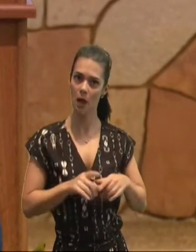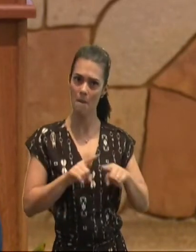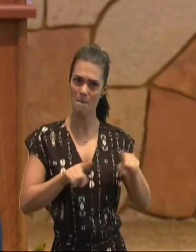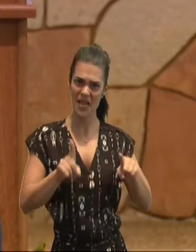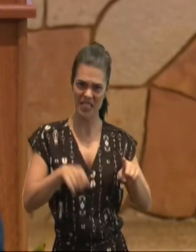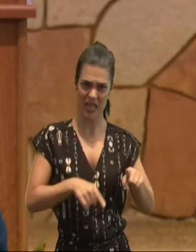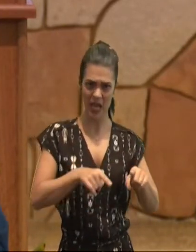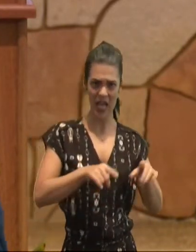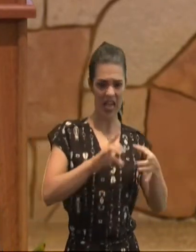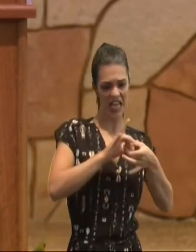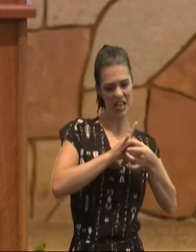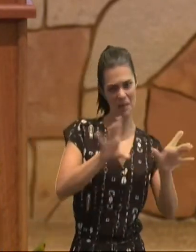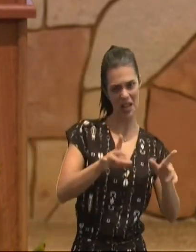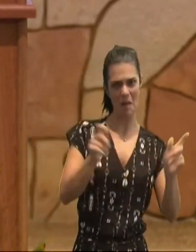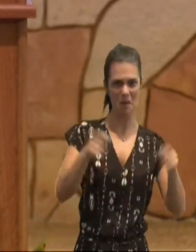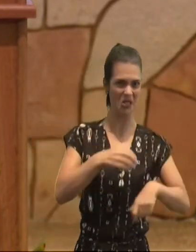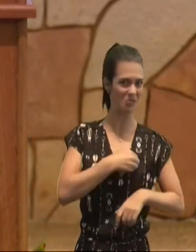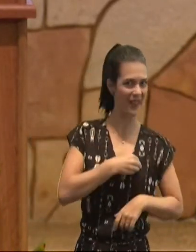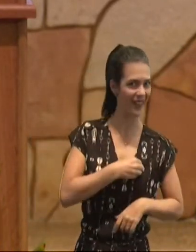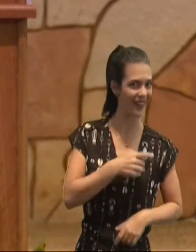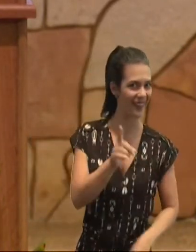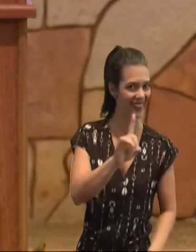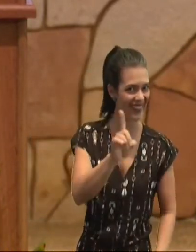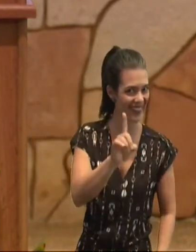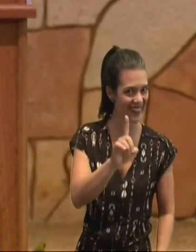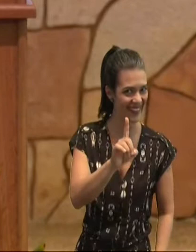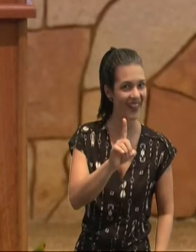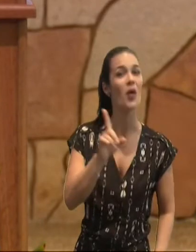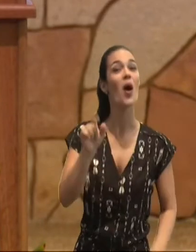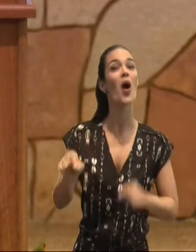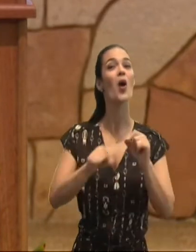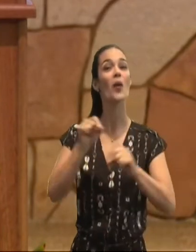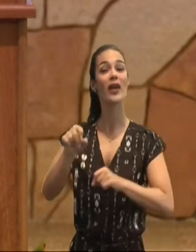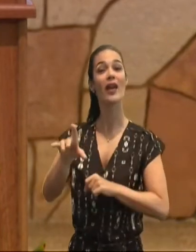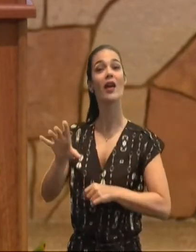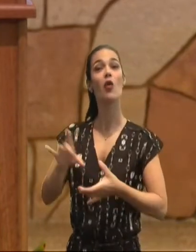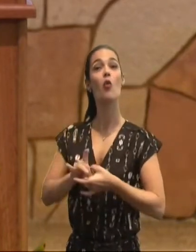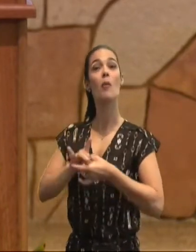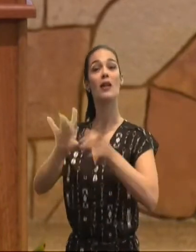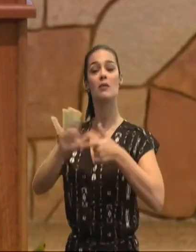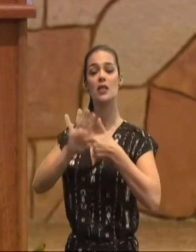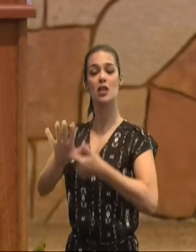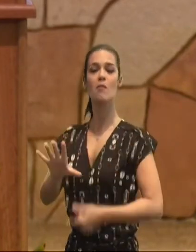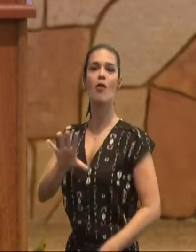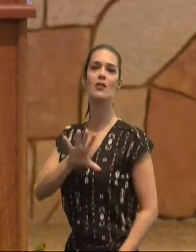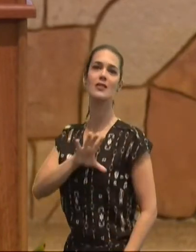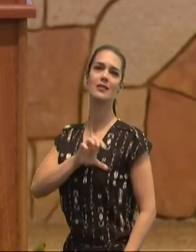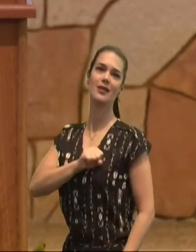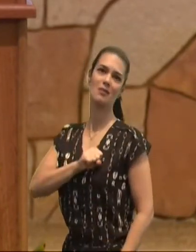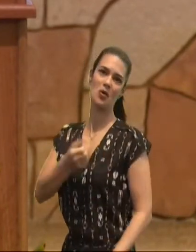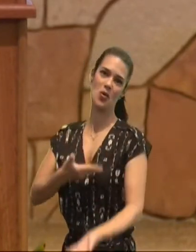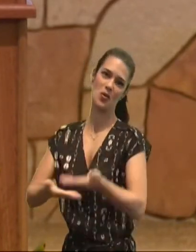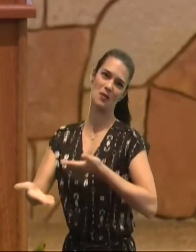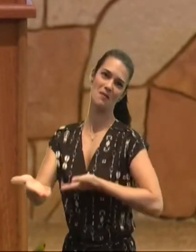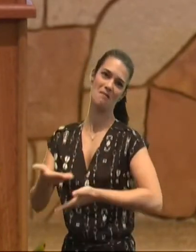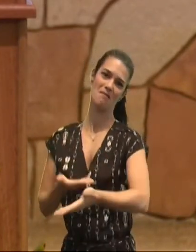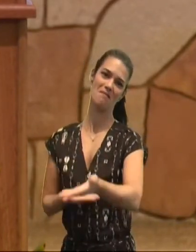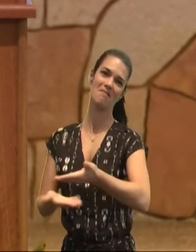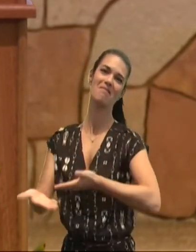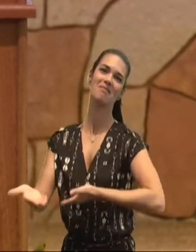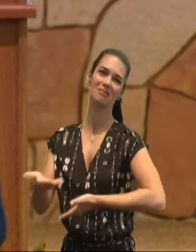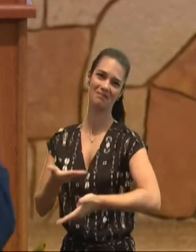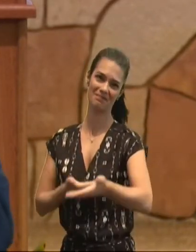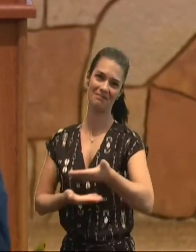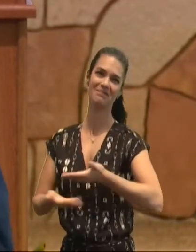sedes antes, servos, uns dos outros, pelo amor, porque toda lei, se cumpre, em um só preceito, a